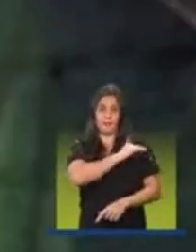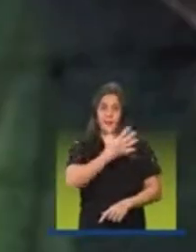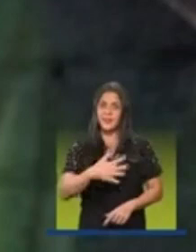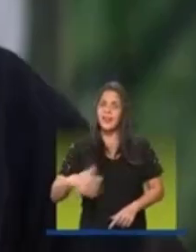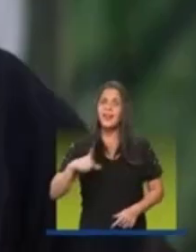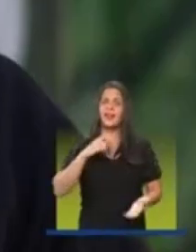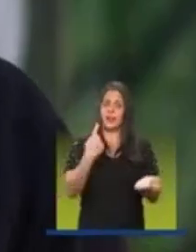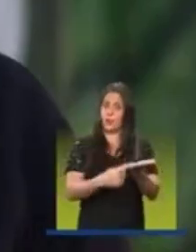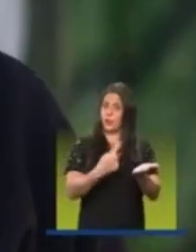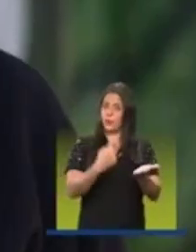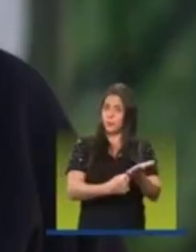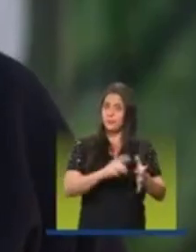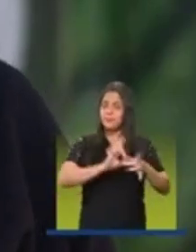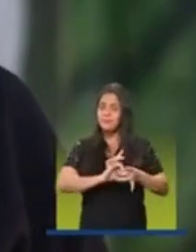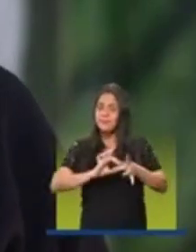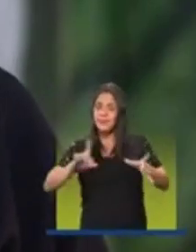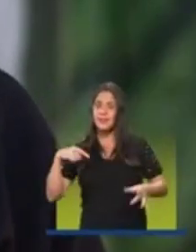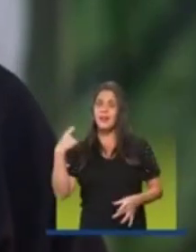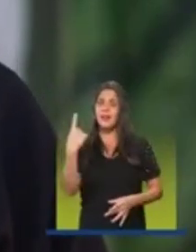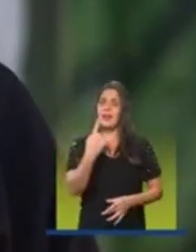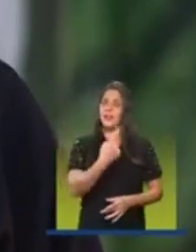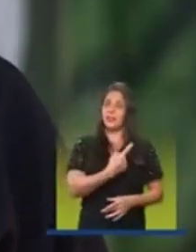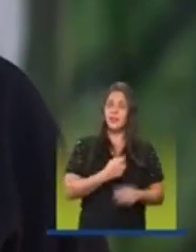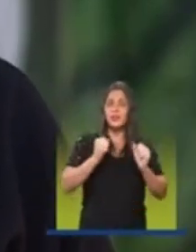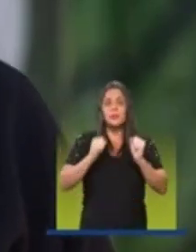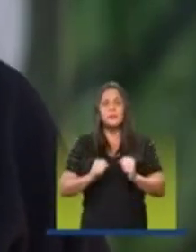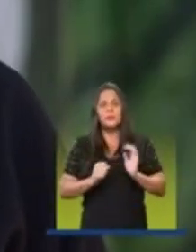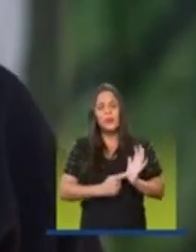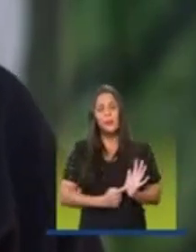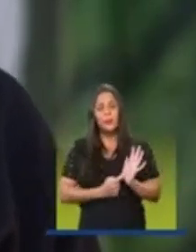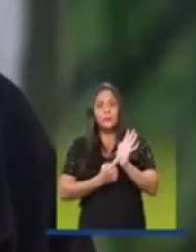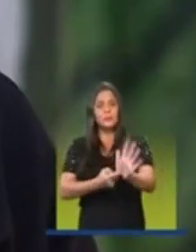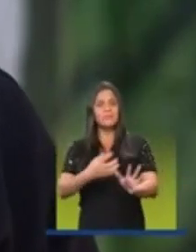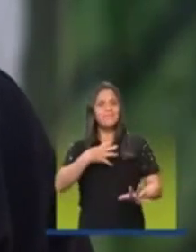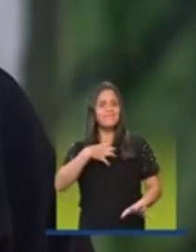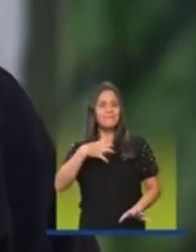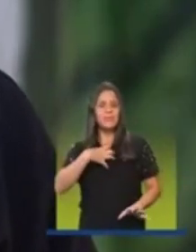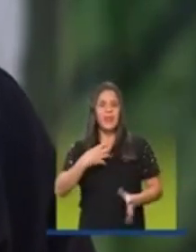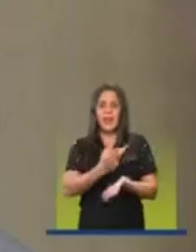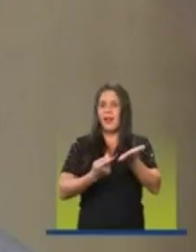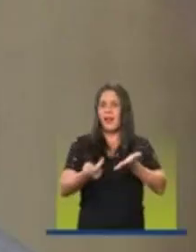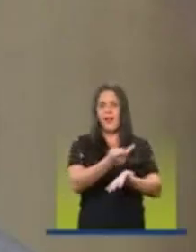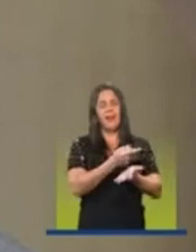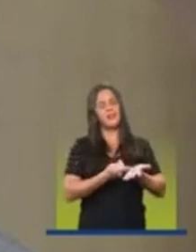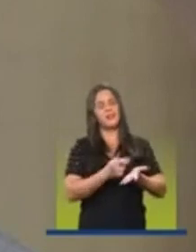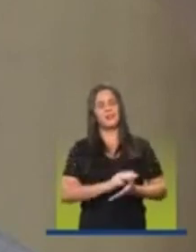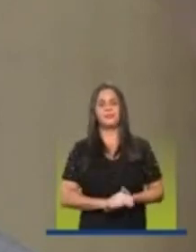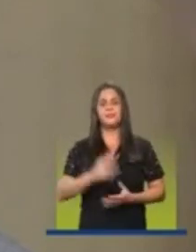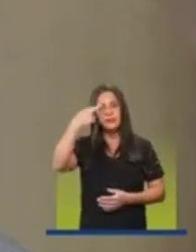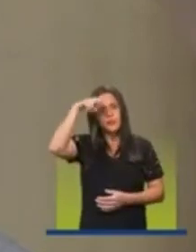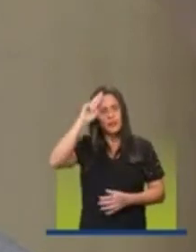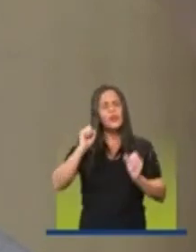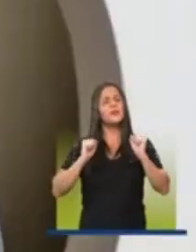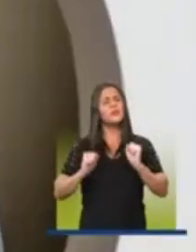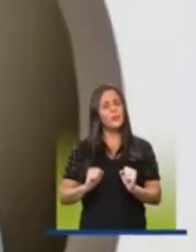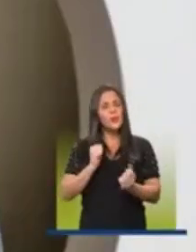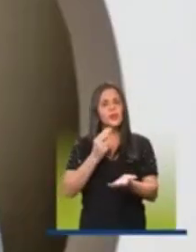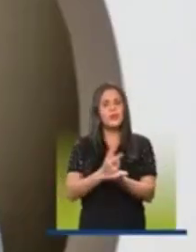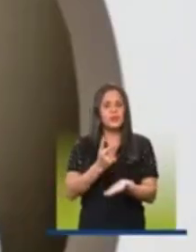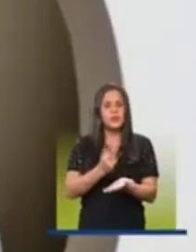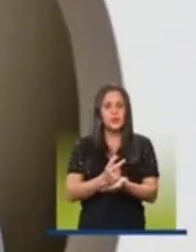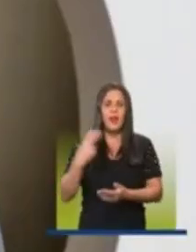tem um compromisso deixar a gente poder expressar o nosso sentimento com a arte. O Rogério pode continuar